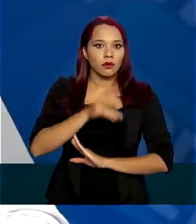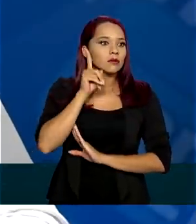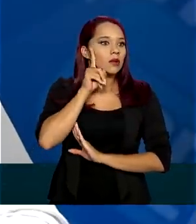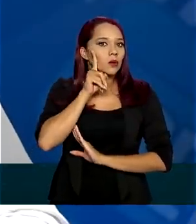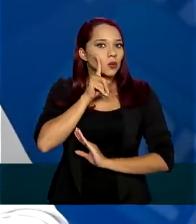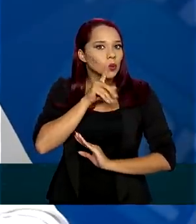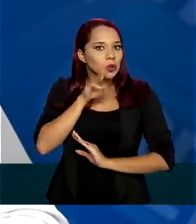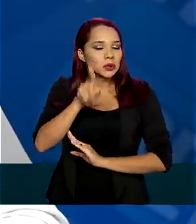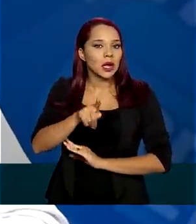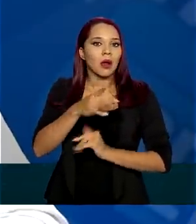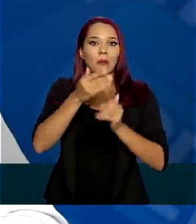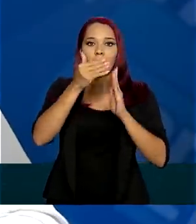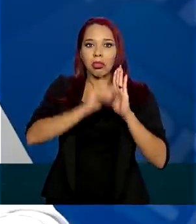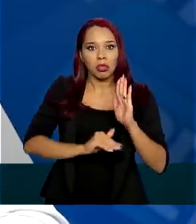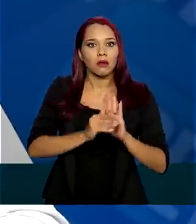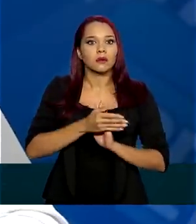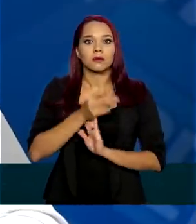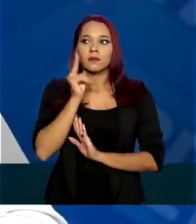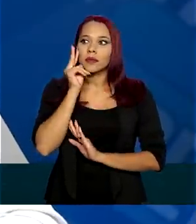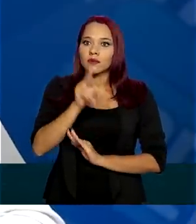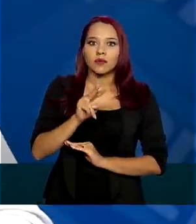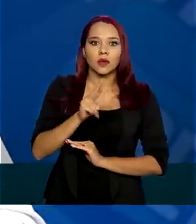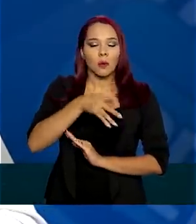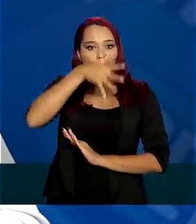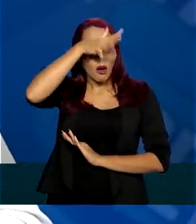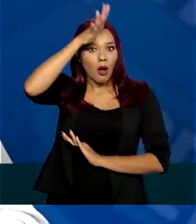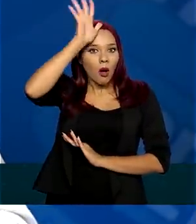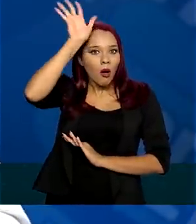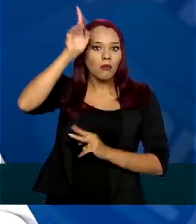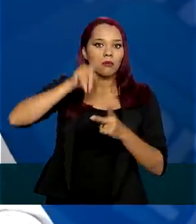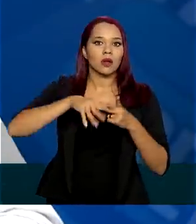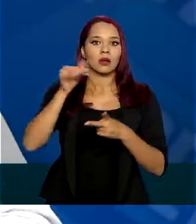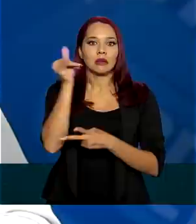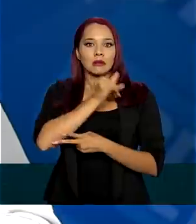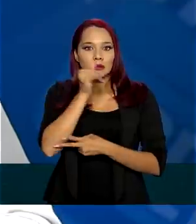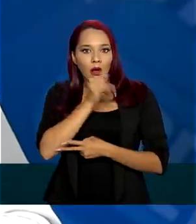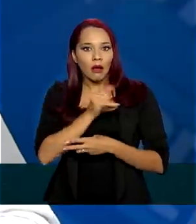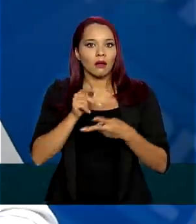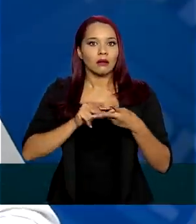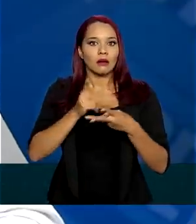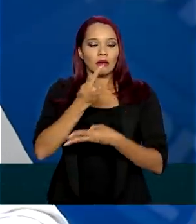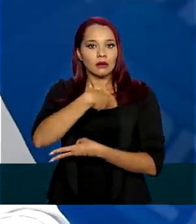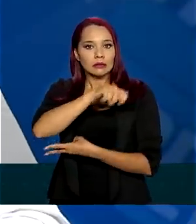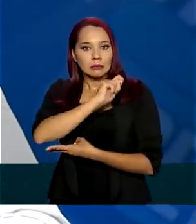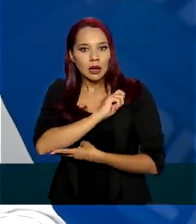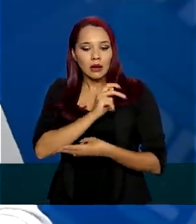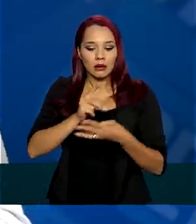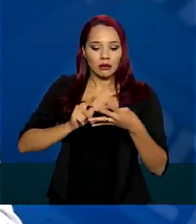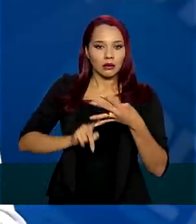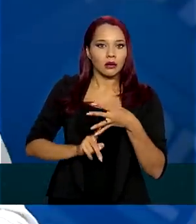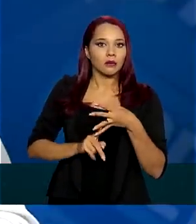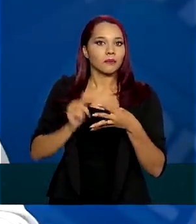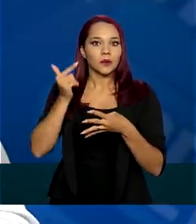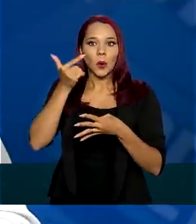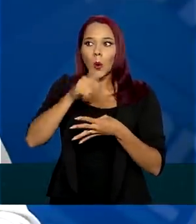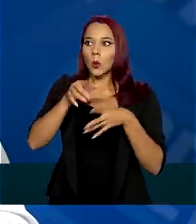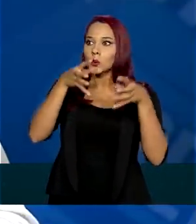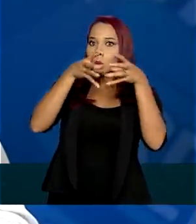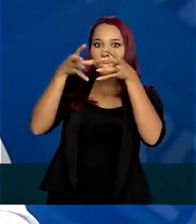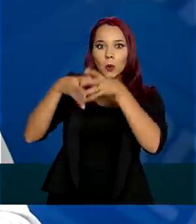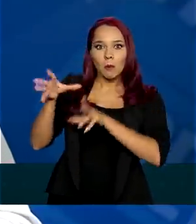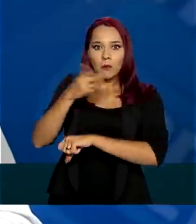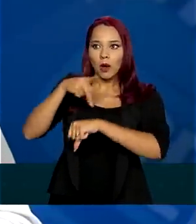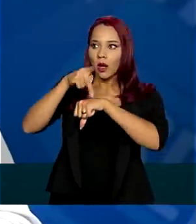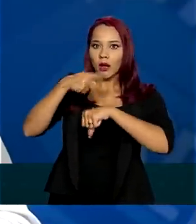quando nós vimos Detroit cair, quando nós vimos Roma, Itália, quando nós vimos a Espanha cair, quando nós vimos esse conjunto de